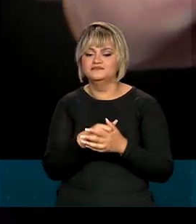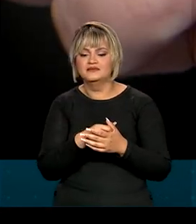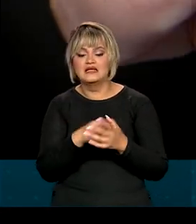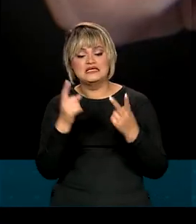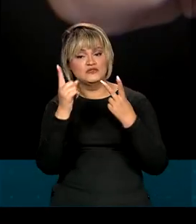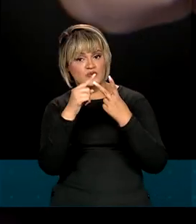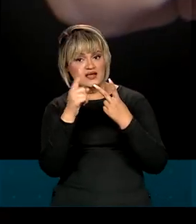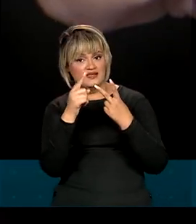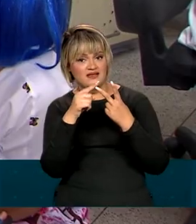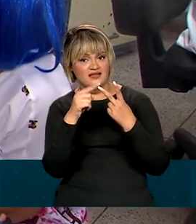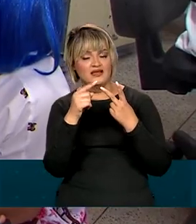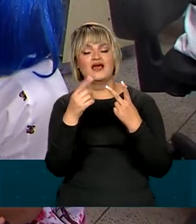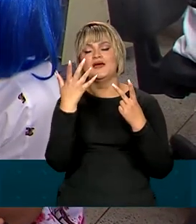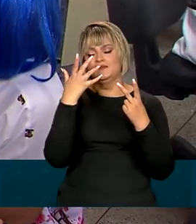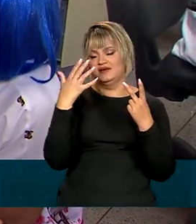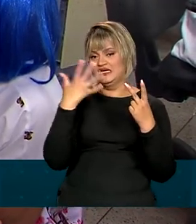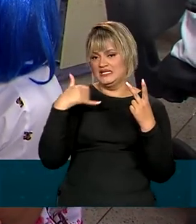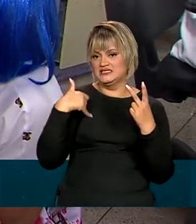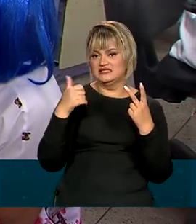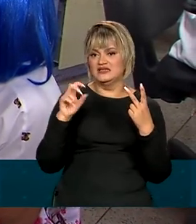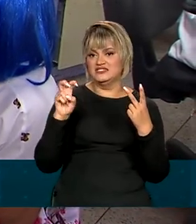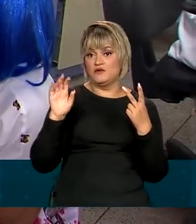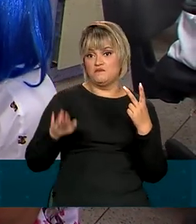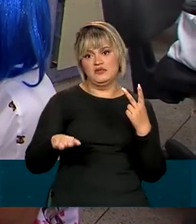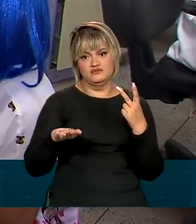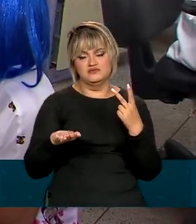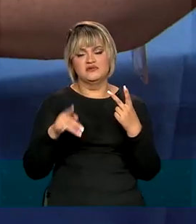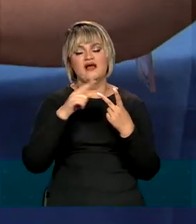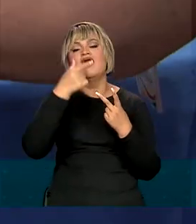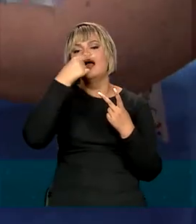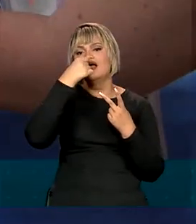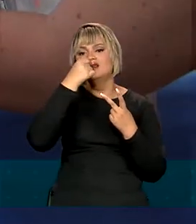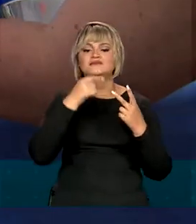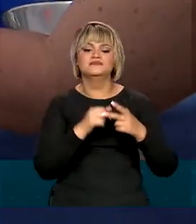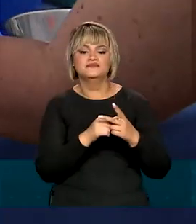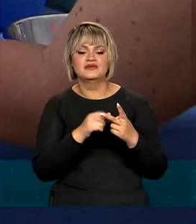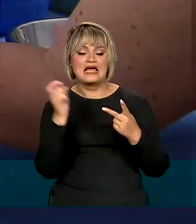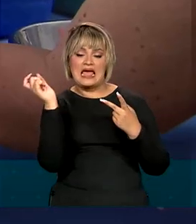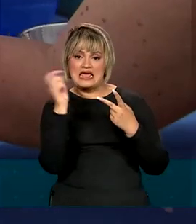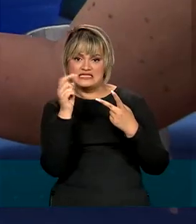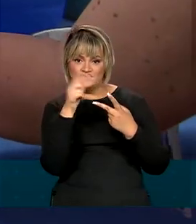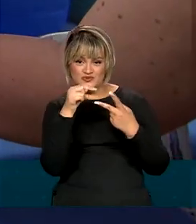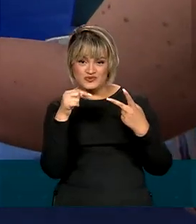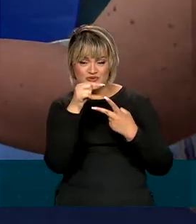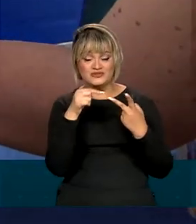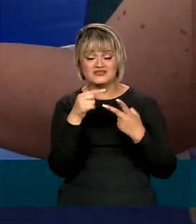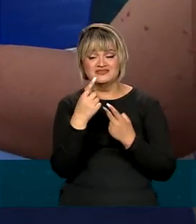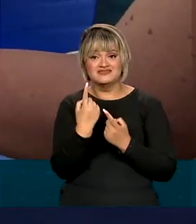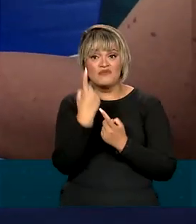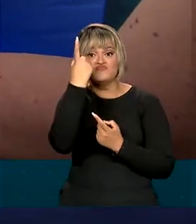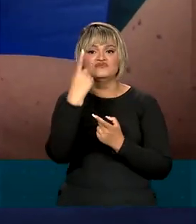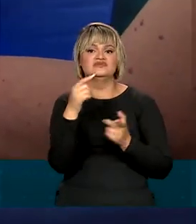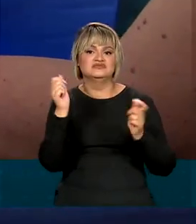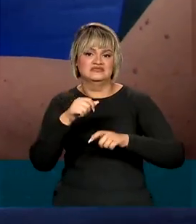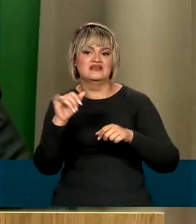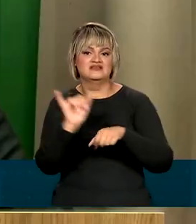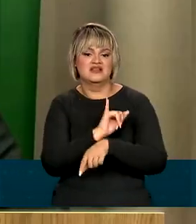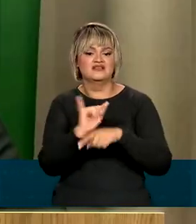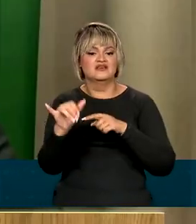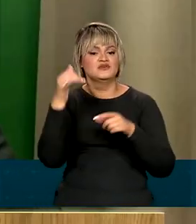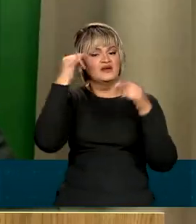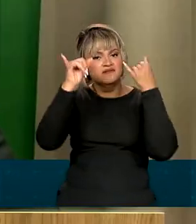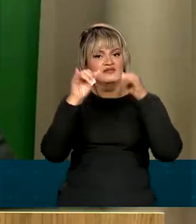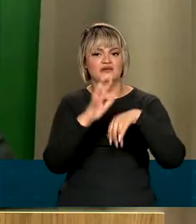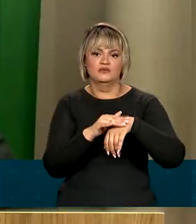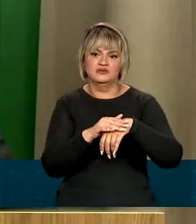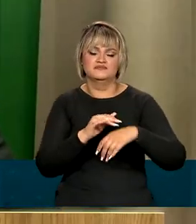recomendadas para crianças menores de 5 anos de idade. A vacinação é a única forma de prevenção da doença. A nossa